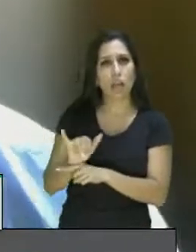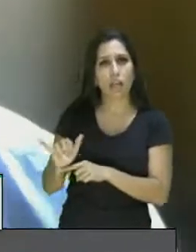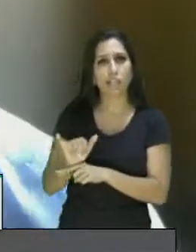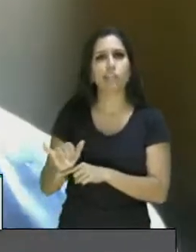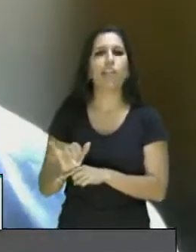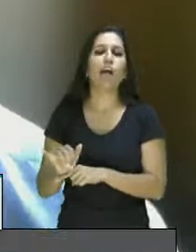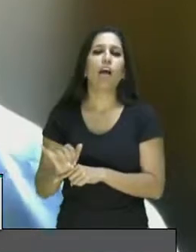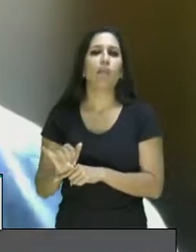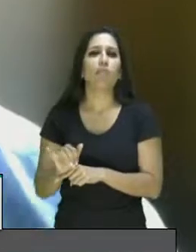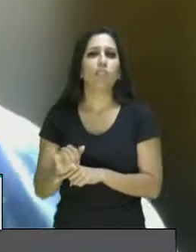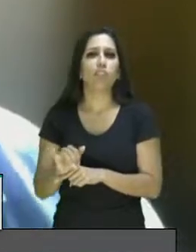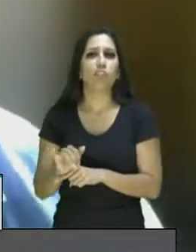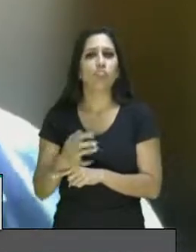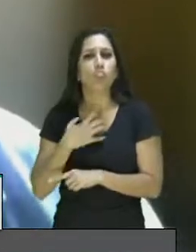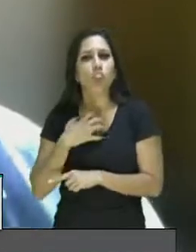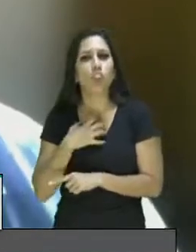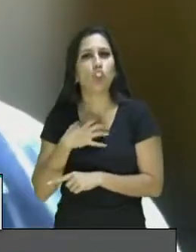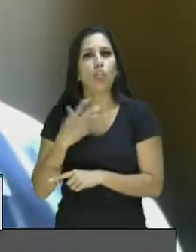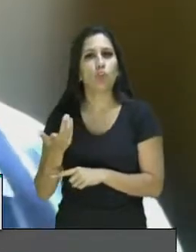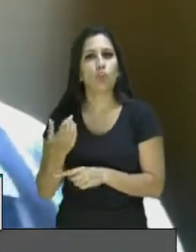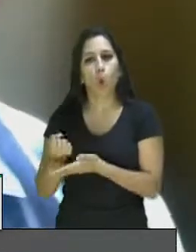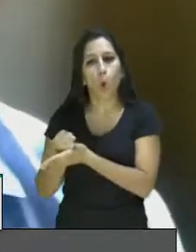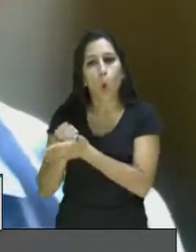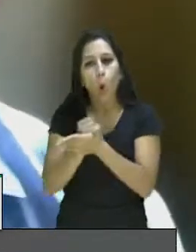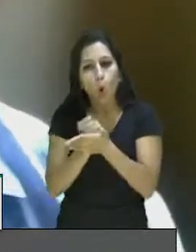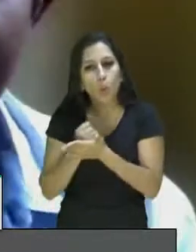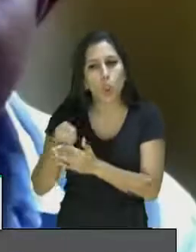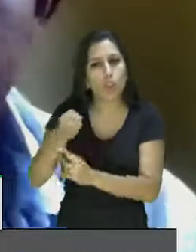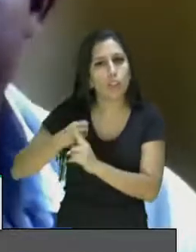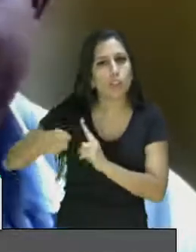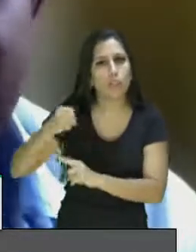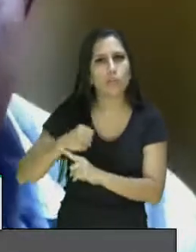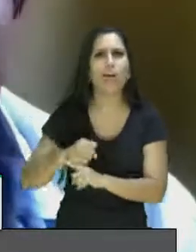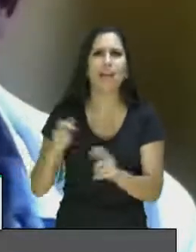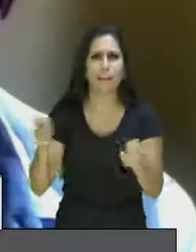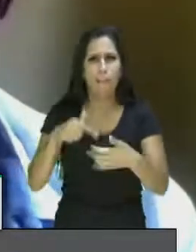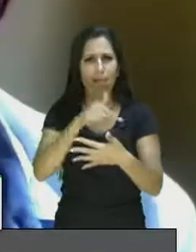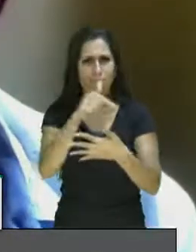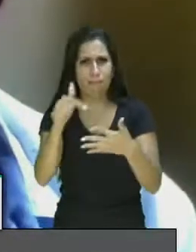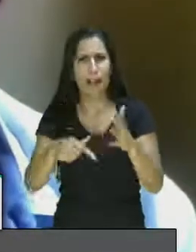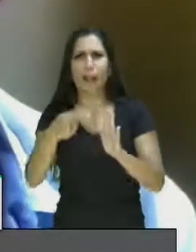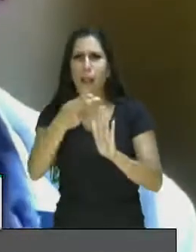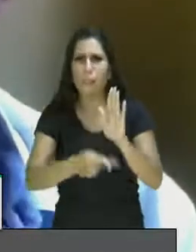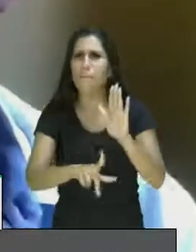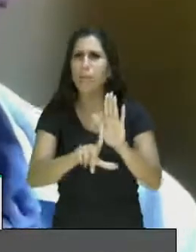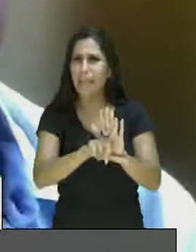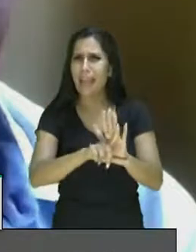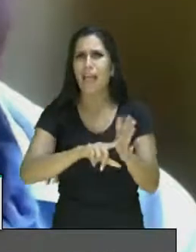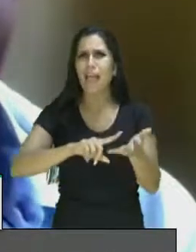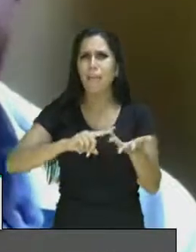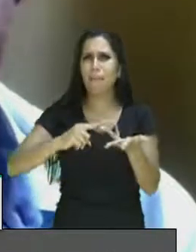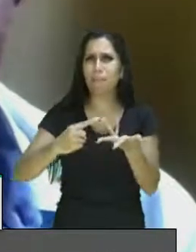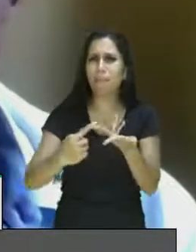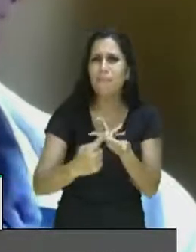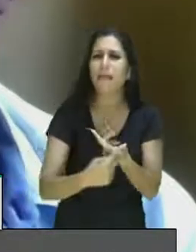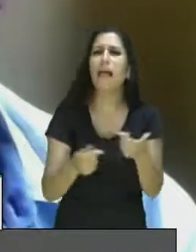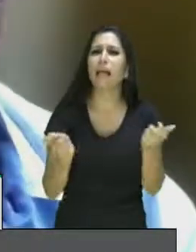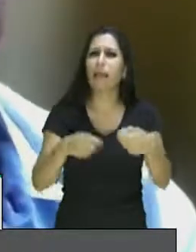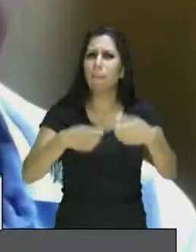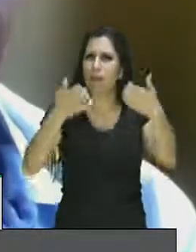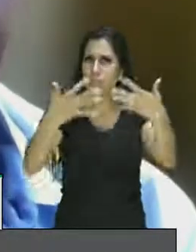participação e controle social, e a gente pode citar vários PLs que vieram nessa linha para poder